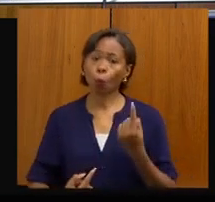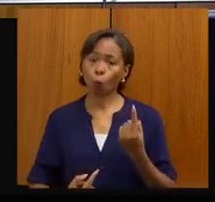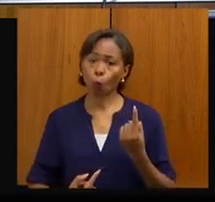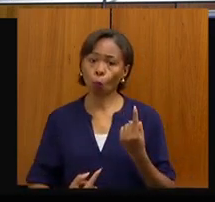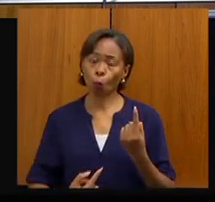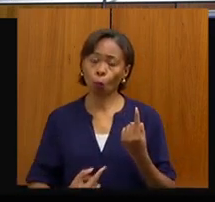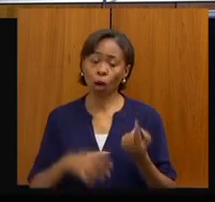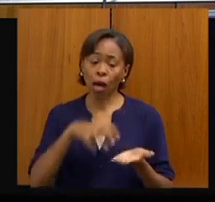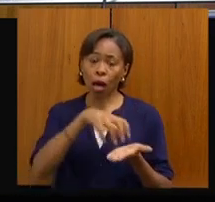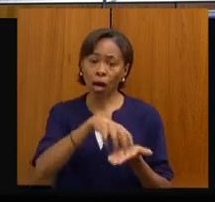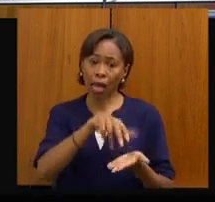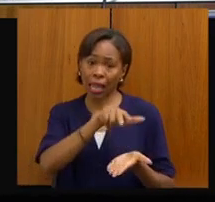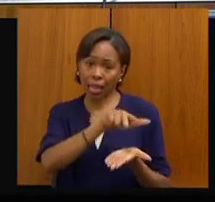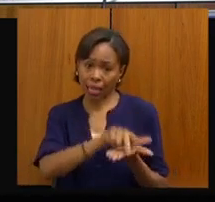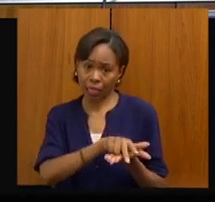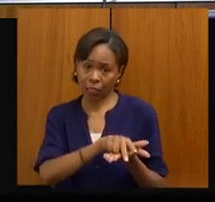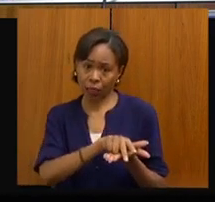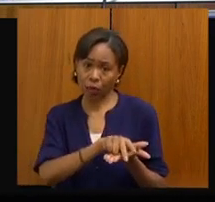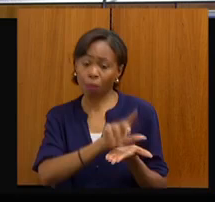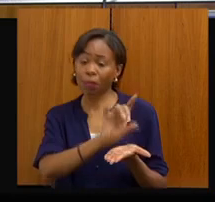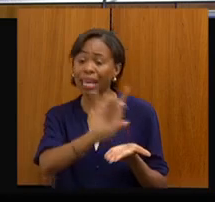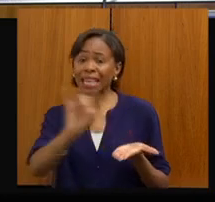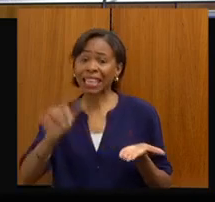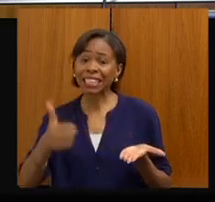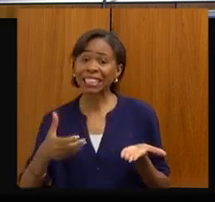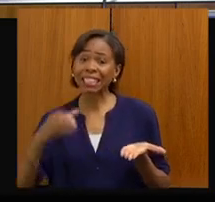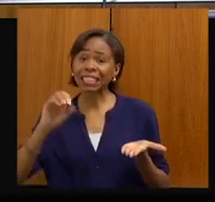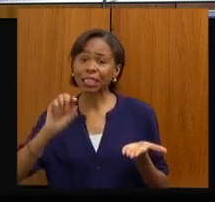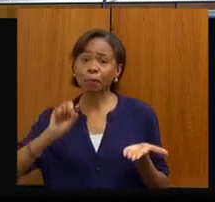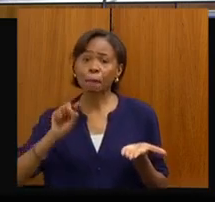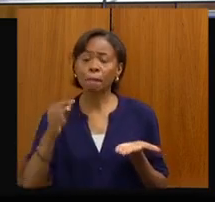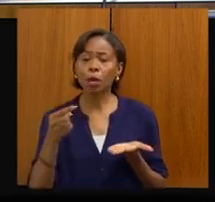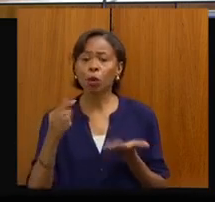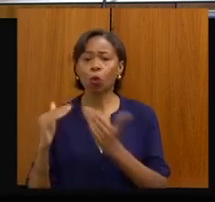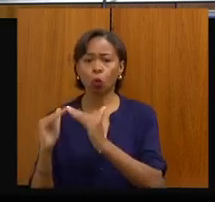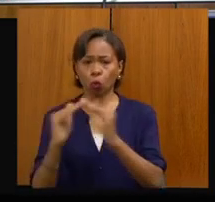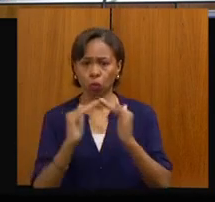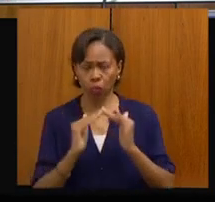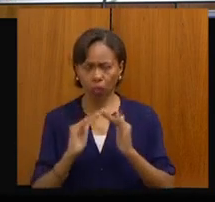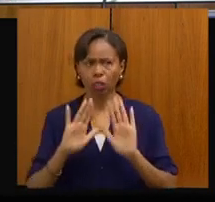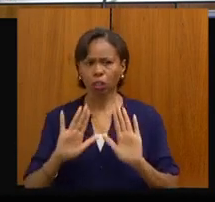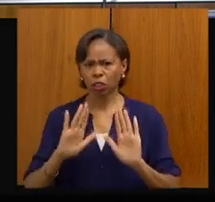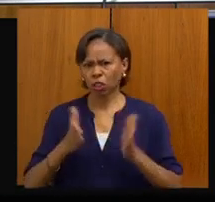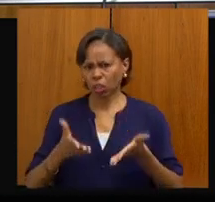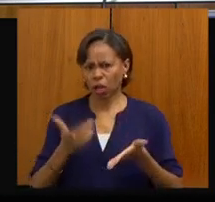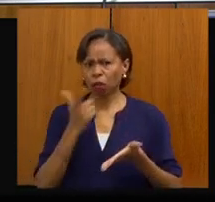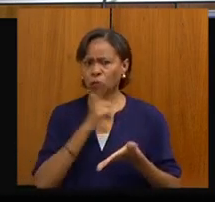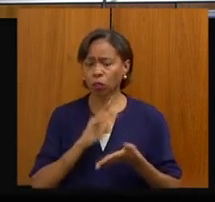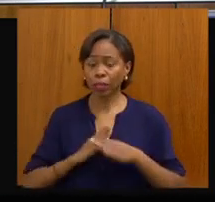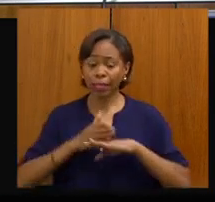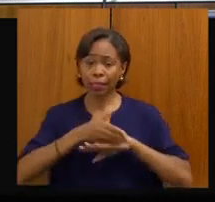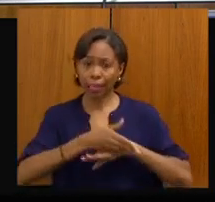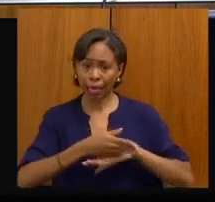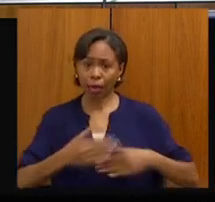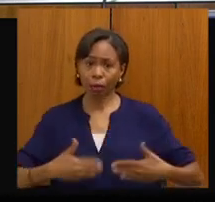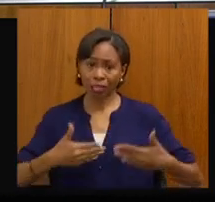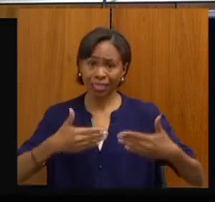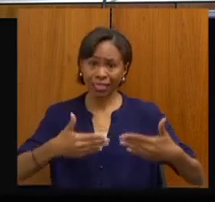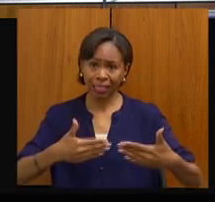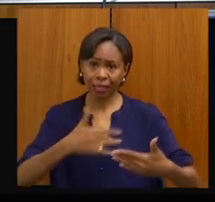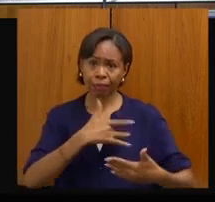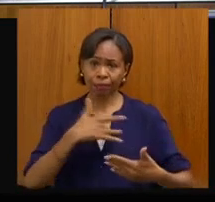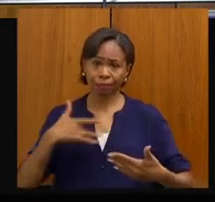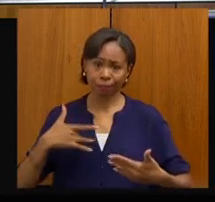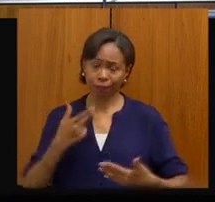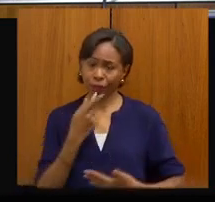10 mil habitantes. Quando a gente conseguiu, indo muitas vezes ao Ministério da Saúde, falando que a gente não